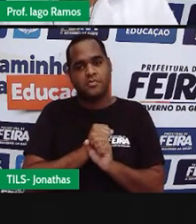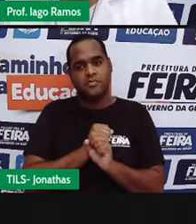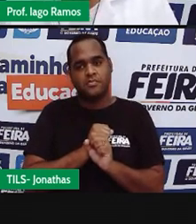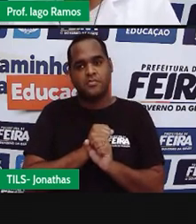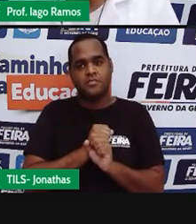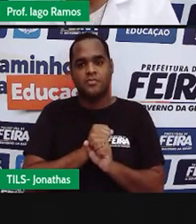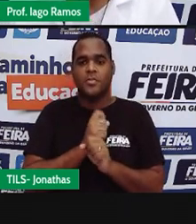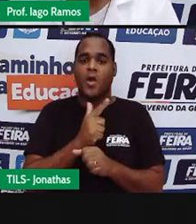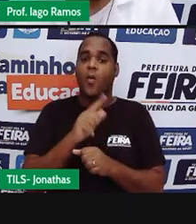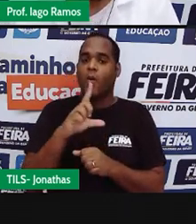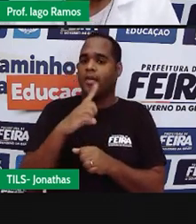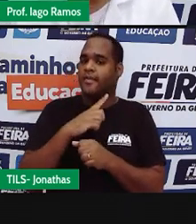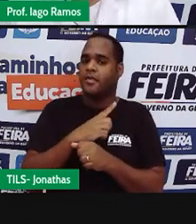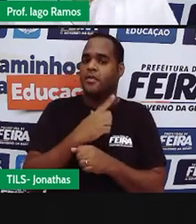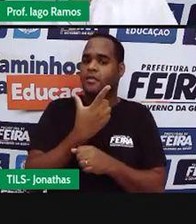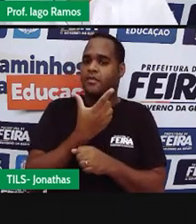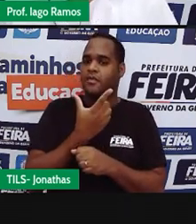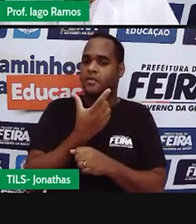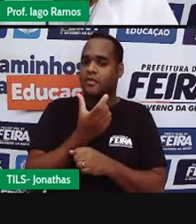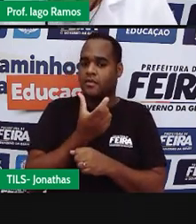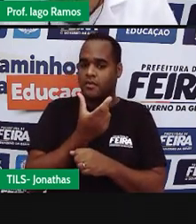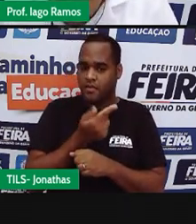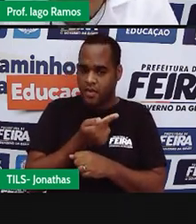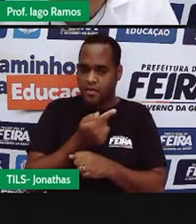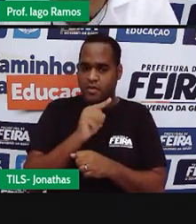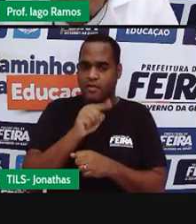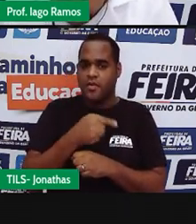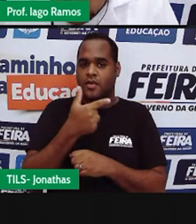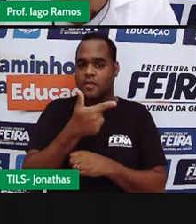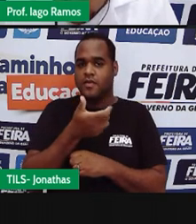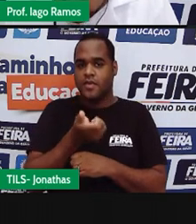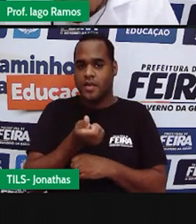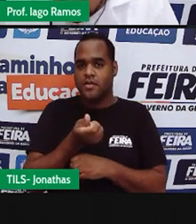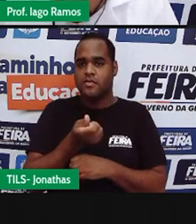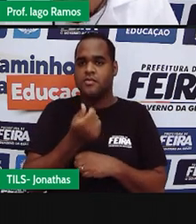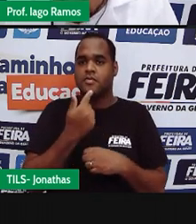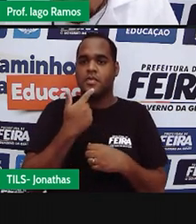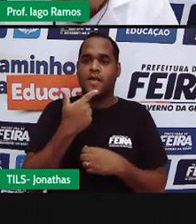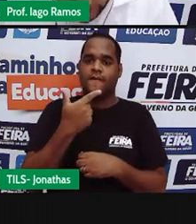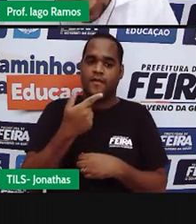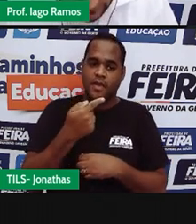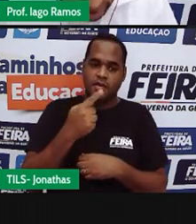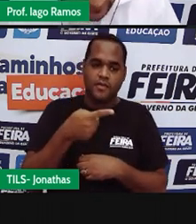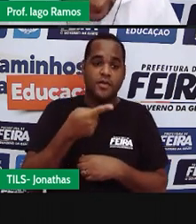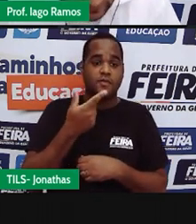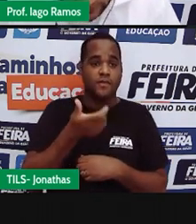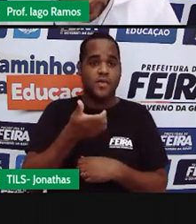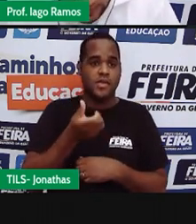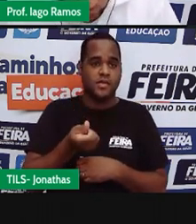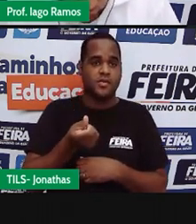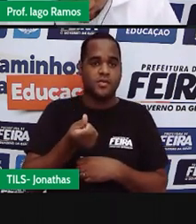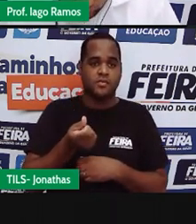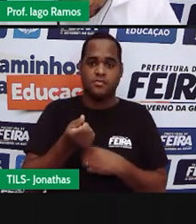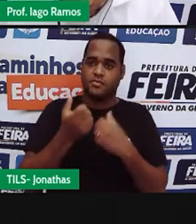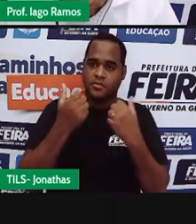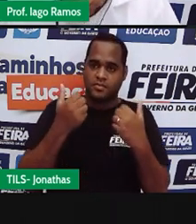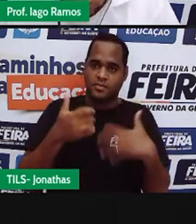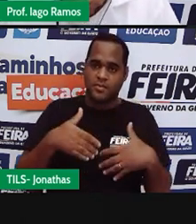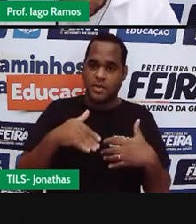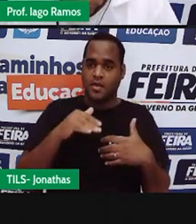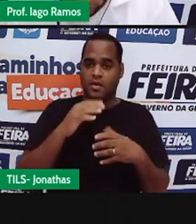com o 27,26, 27,26 graus,